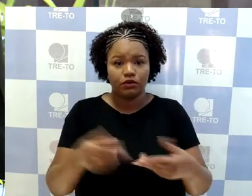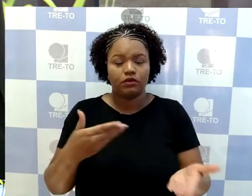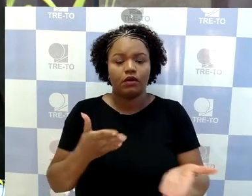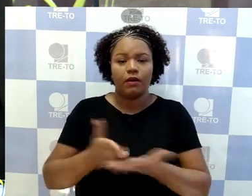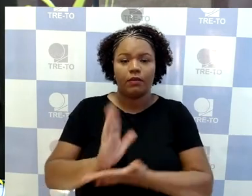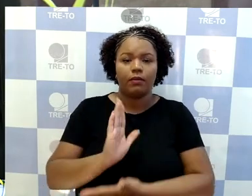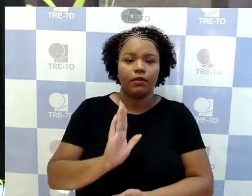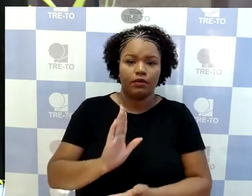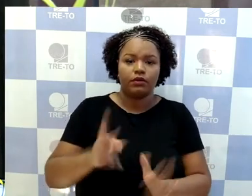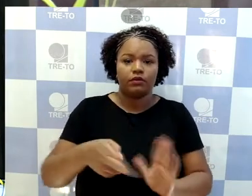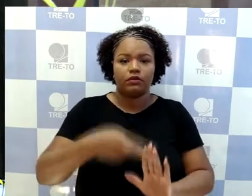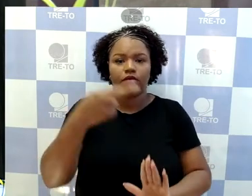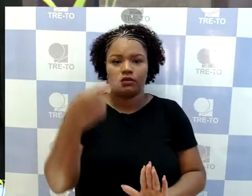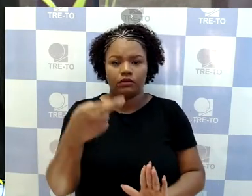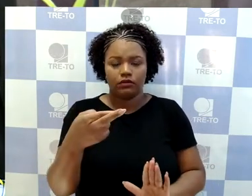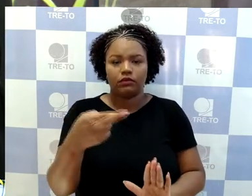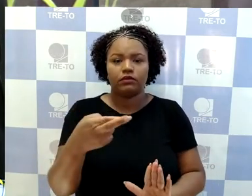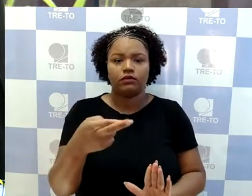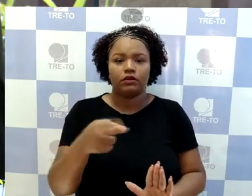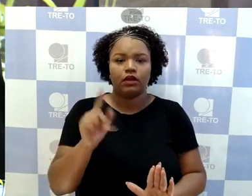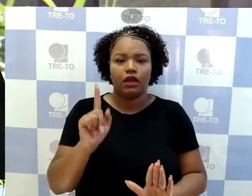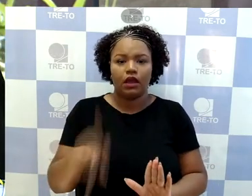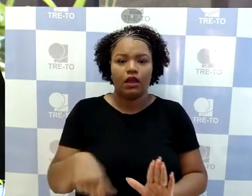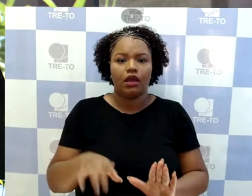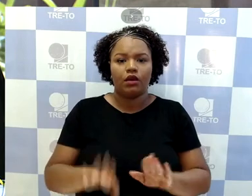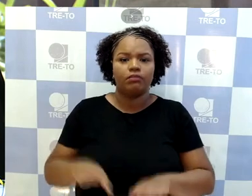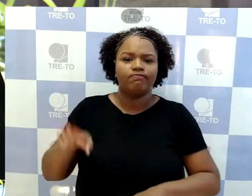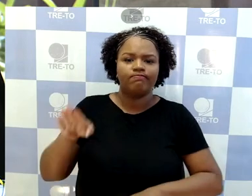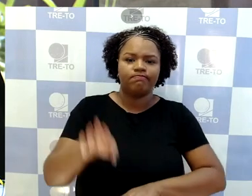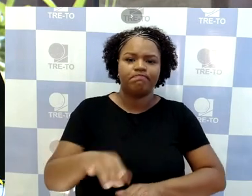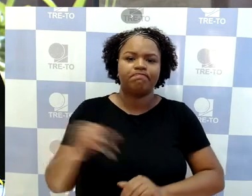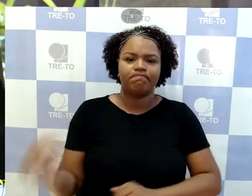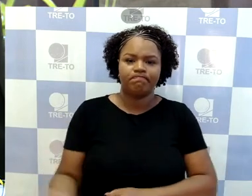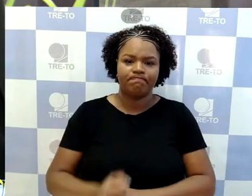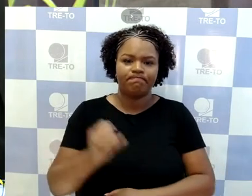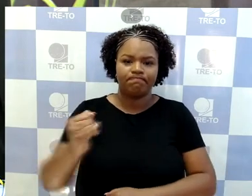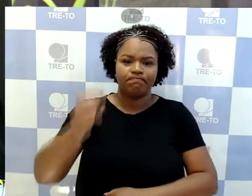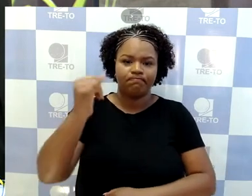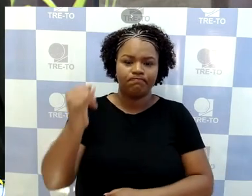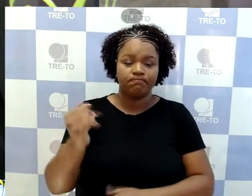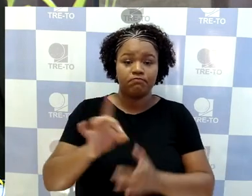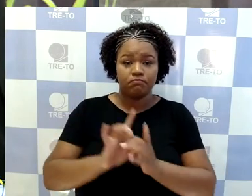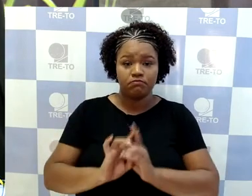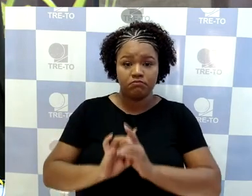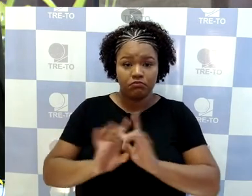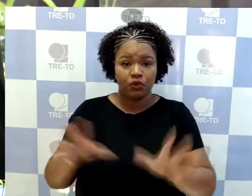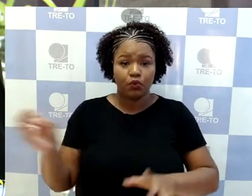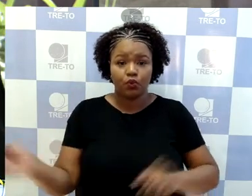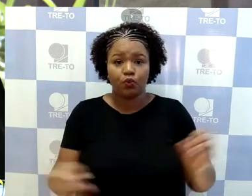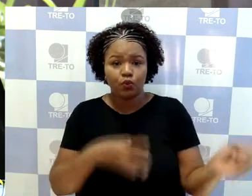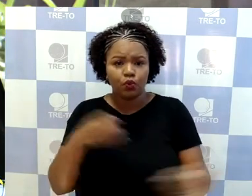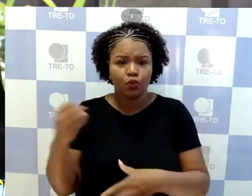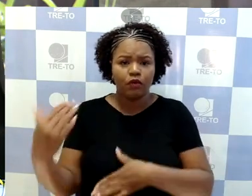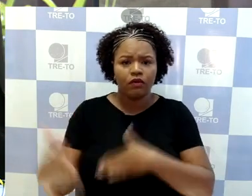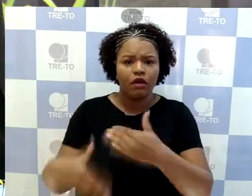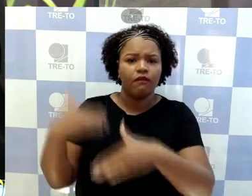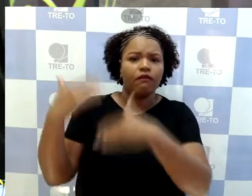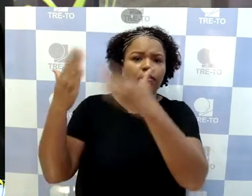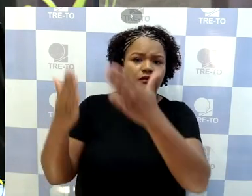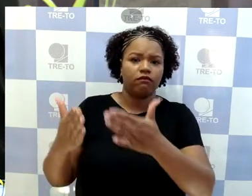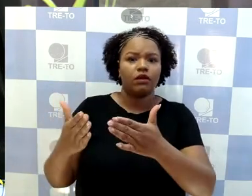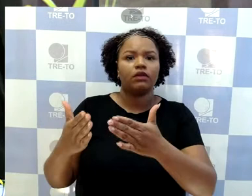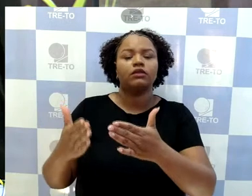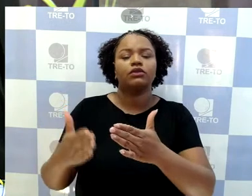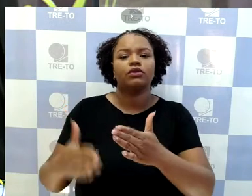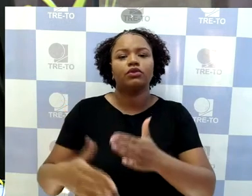desta resolução é um passo importante que permitirá novos avanços em termos de